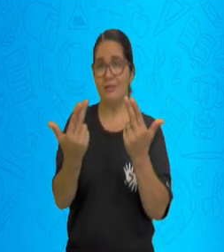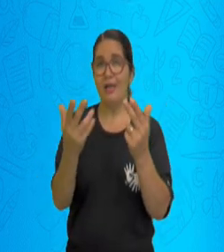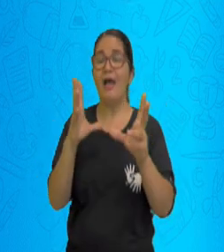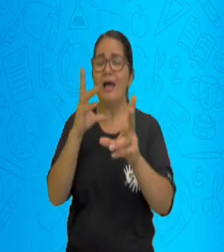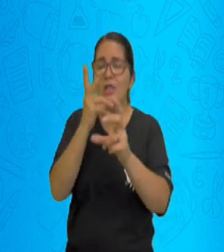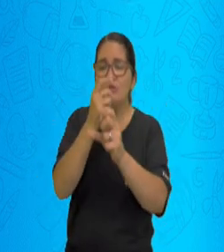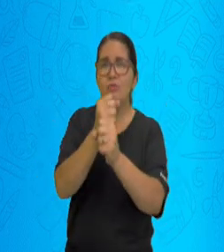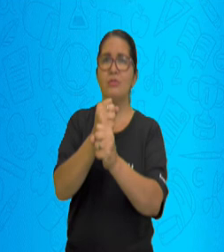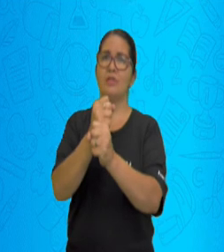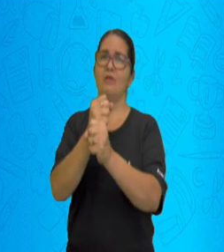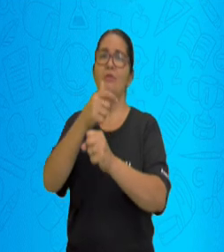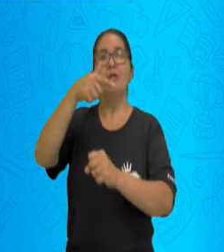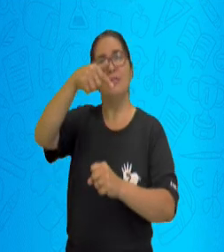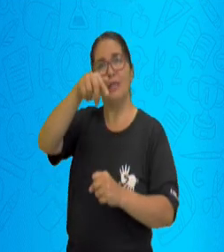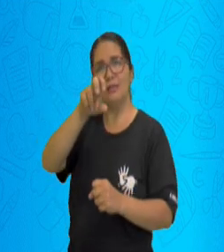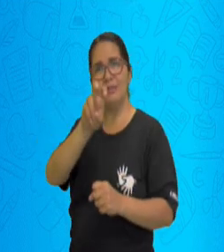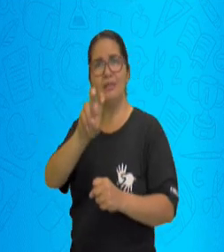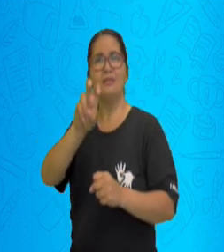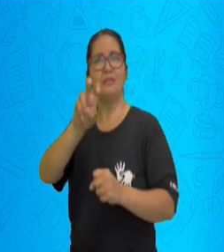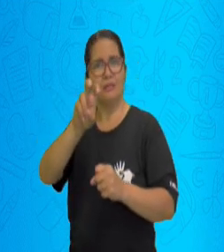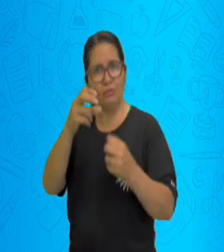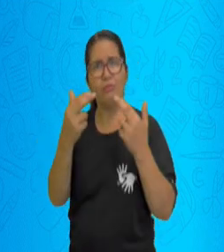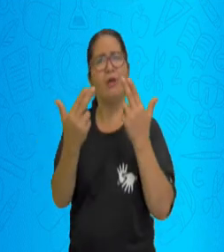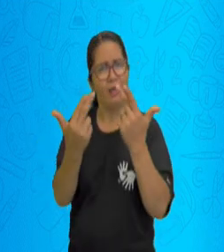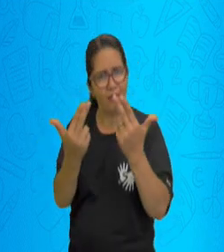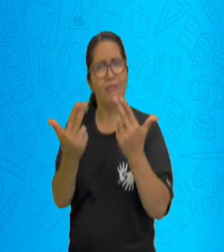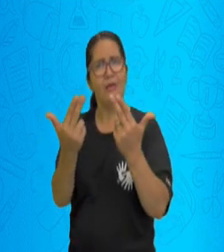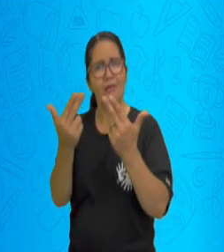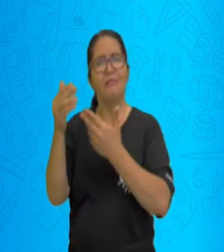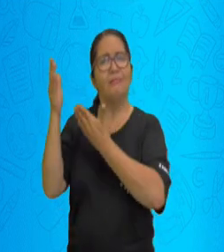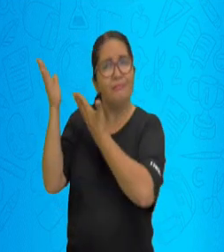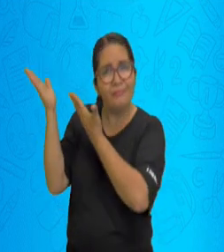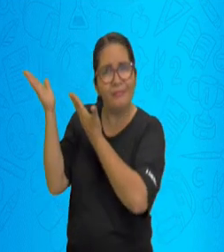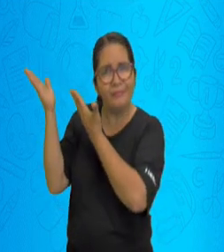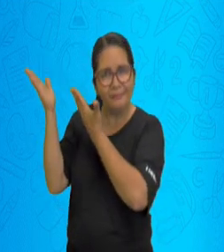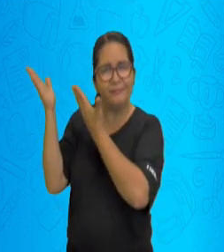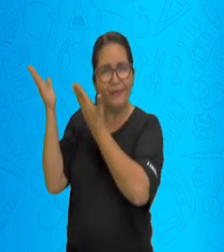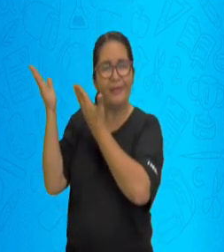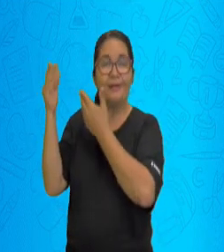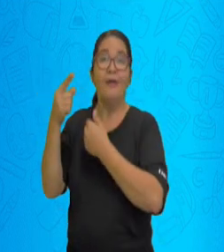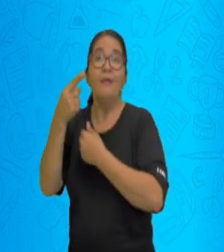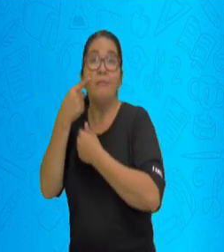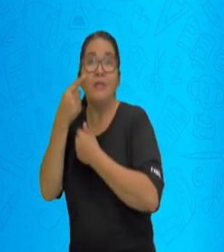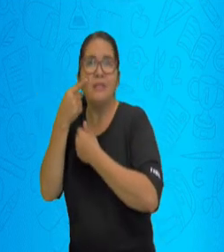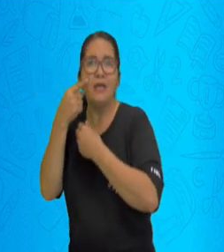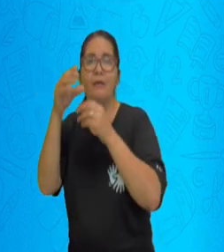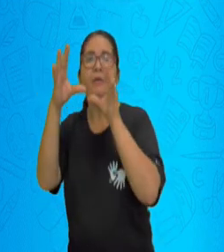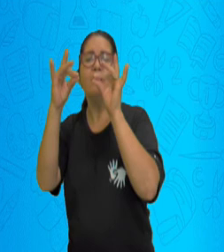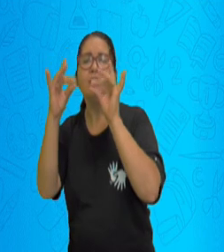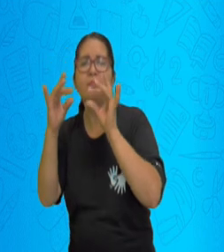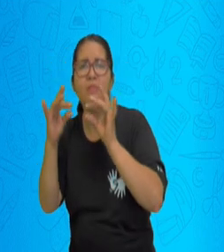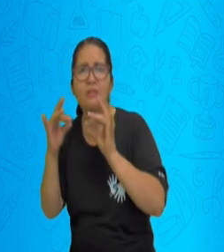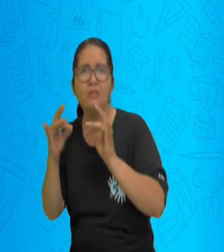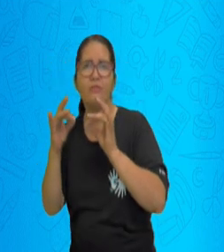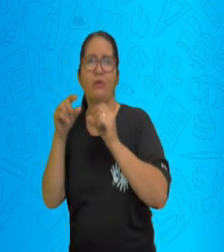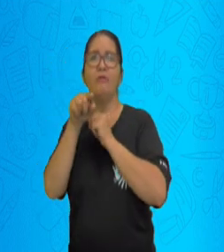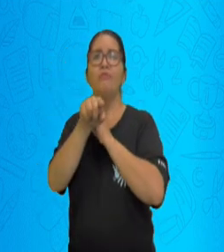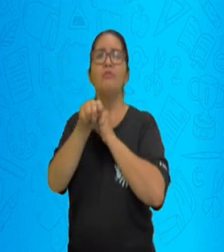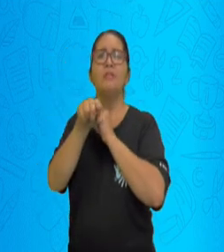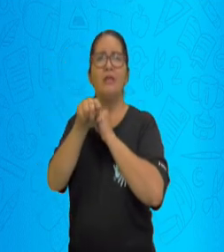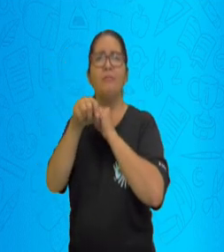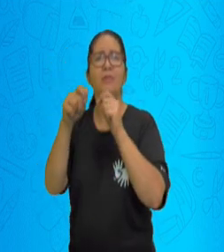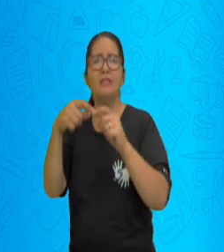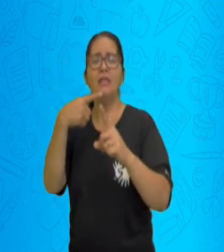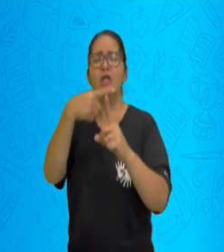Augusto ganhou, é igual a 36 mais 39, que o seu irmão ganhou, Antônio? Sim, eles